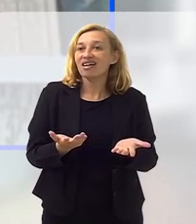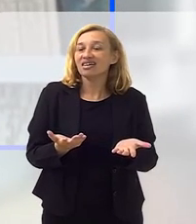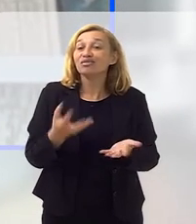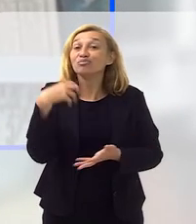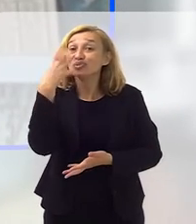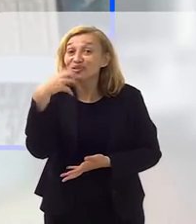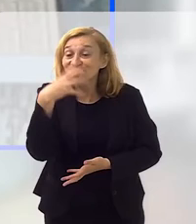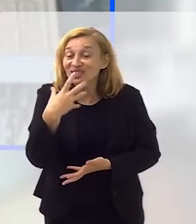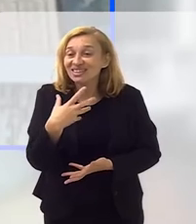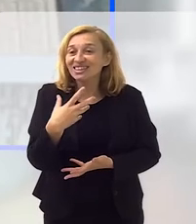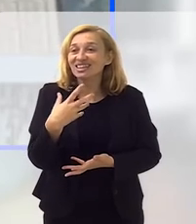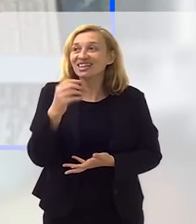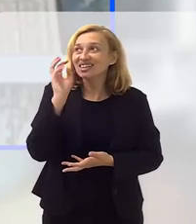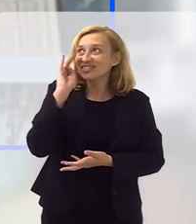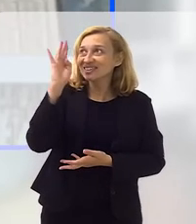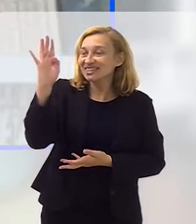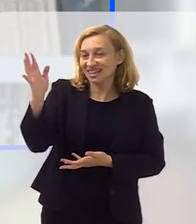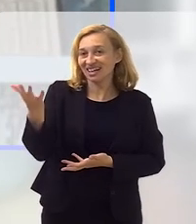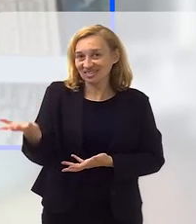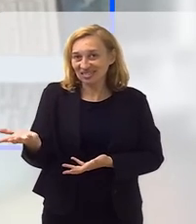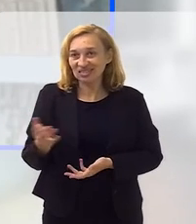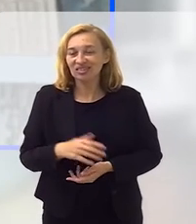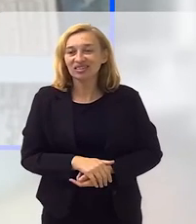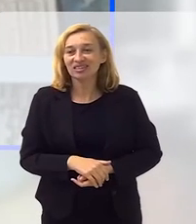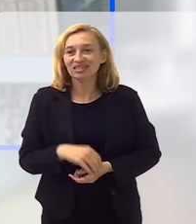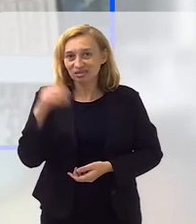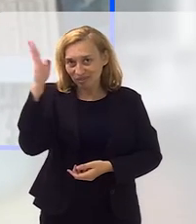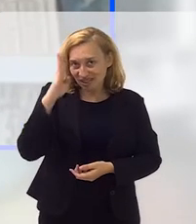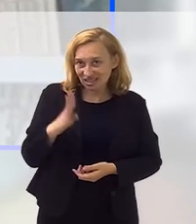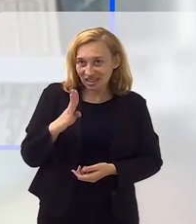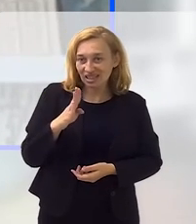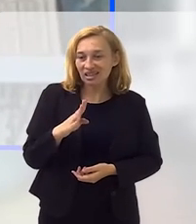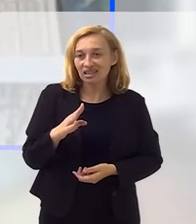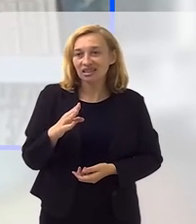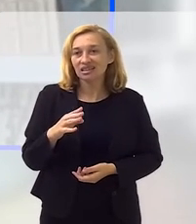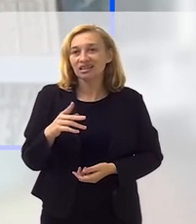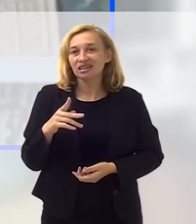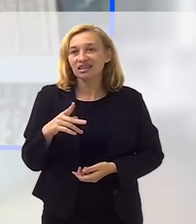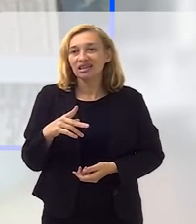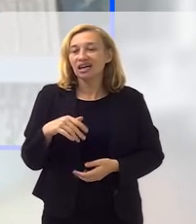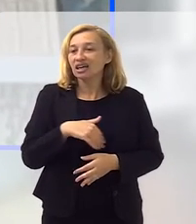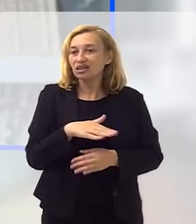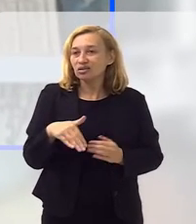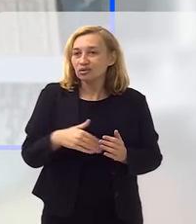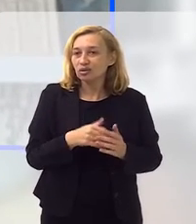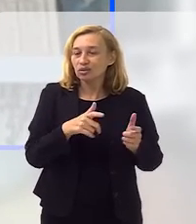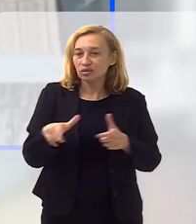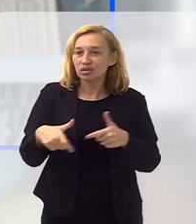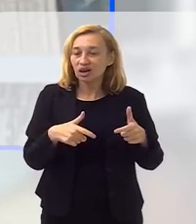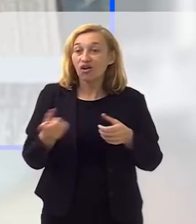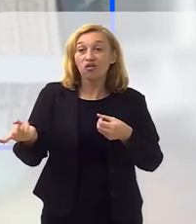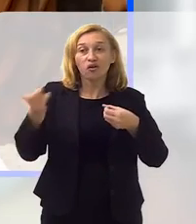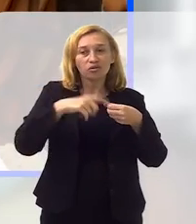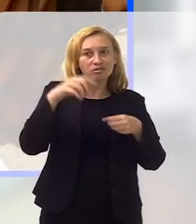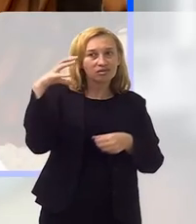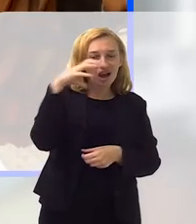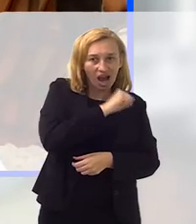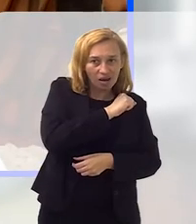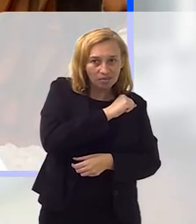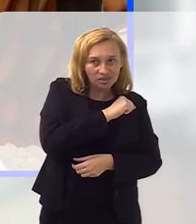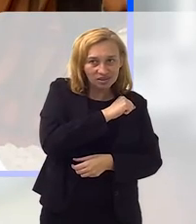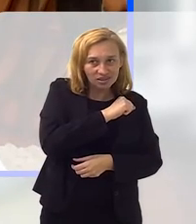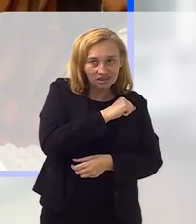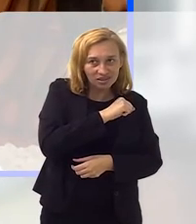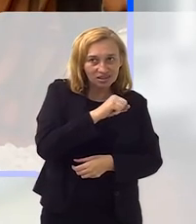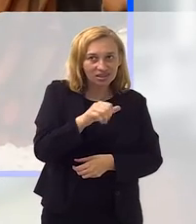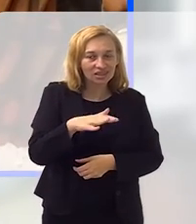músicas que povoam o imaginário, né, do brasileiro, assim, que são tocadas em todas as obras. Mas só voltando